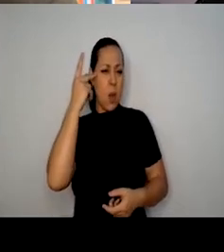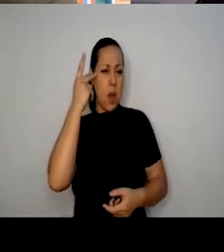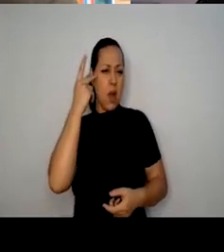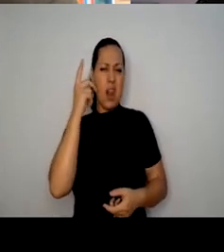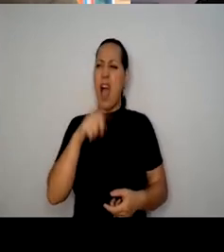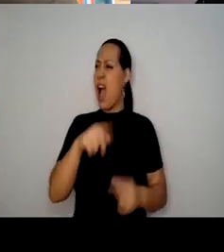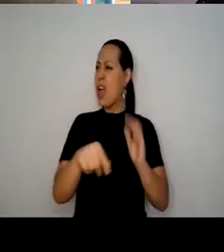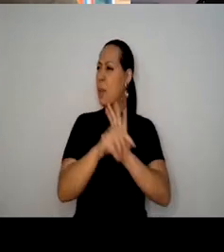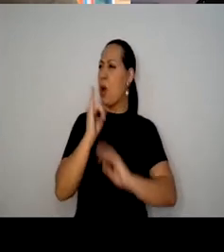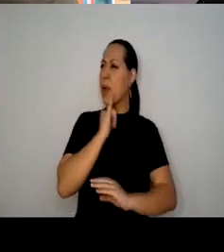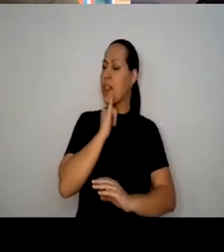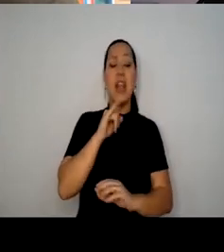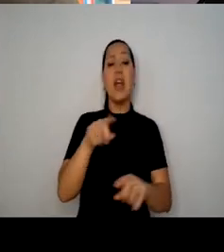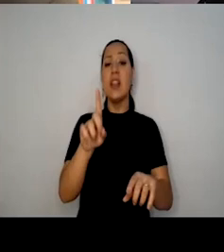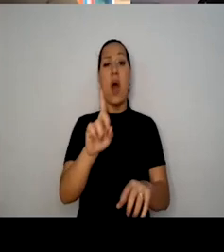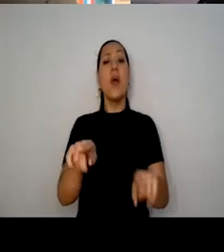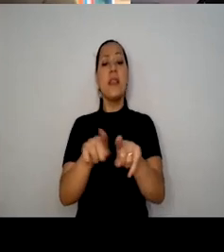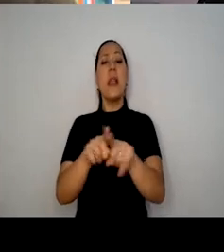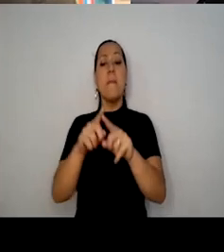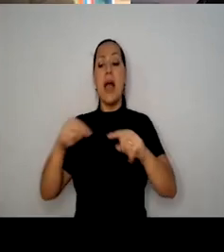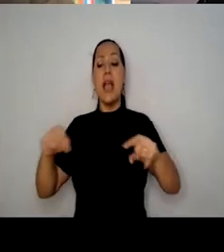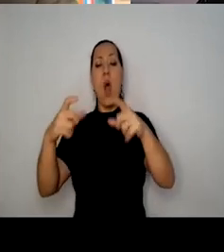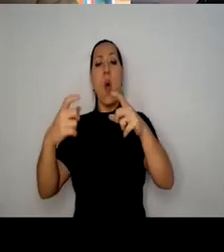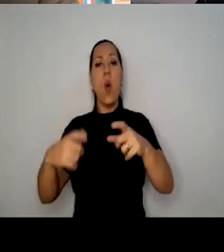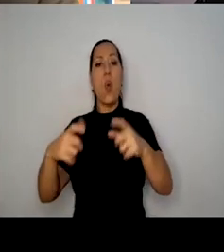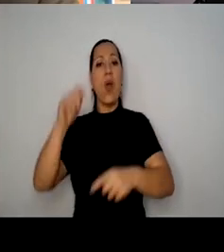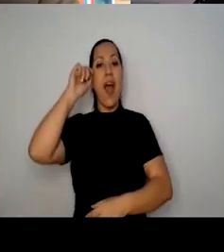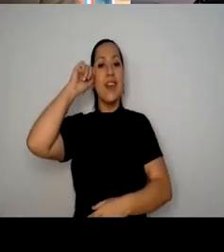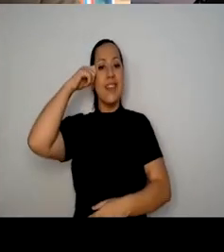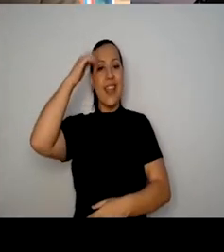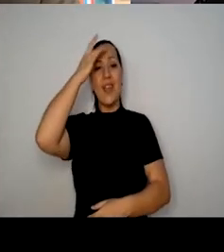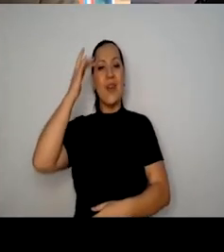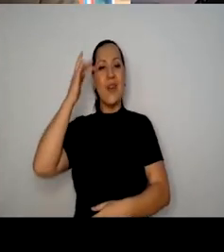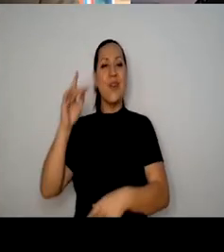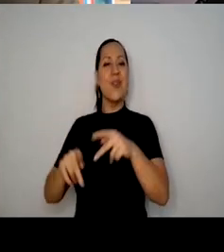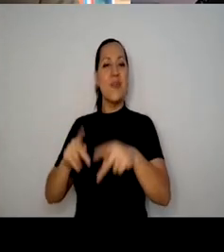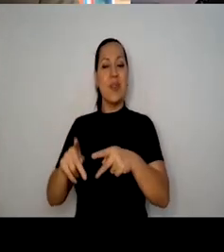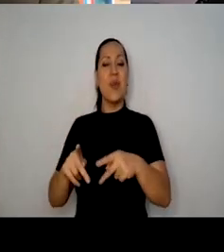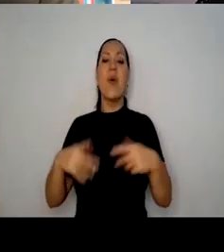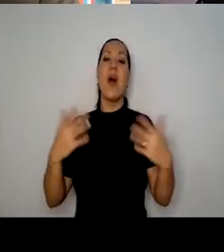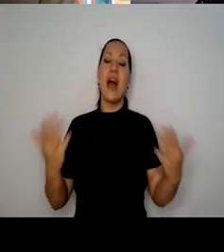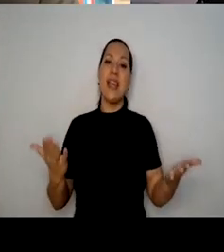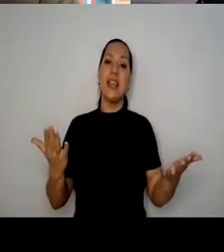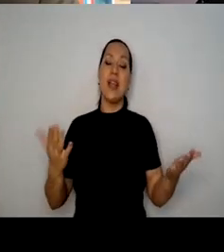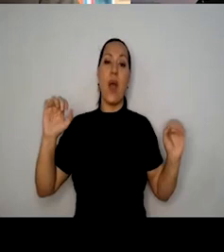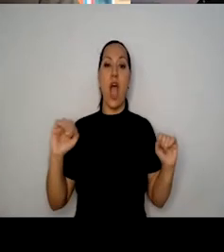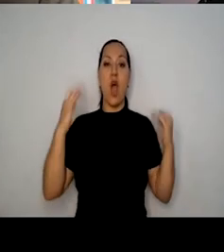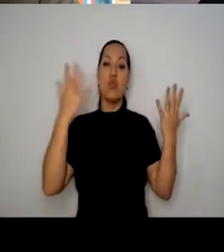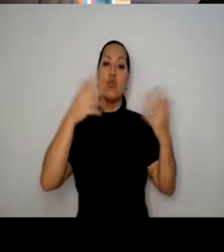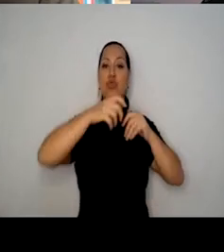espetáculo, a gente montou ali no quadrilátero negro, a gente sai com ele, é um espetáculo cortejo, a gente sai com ele ali